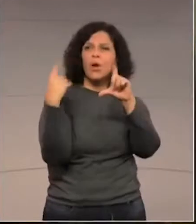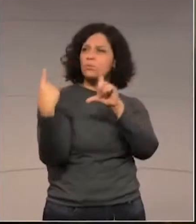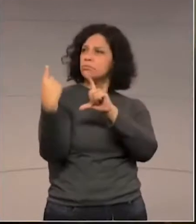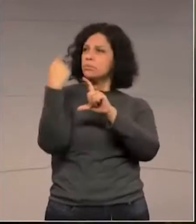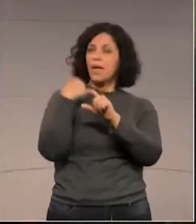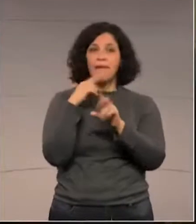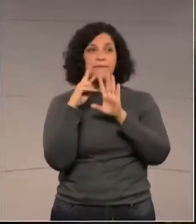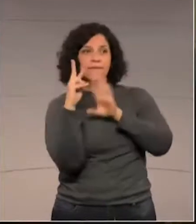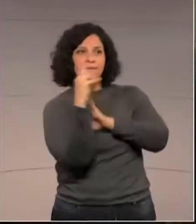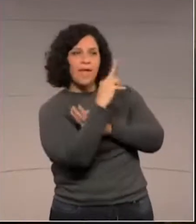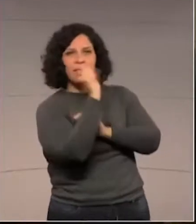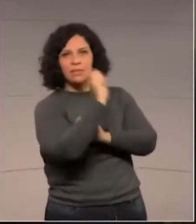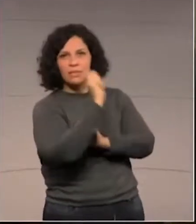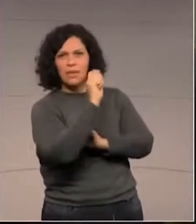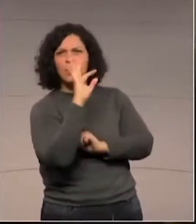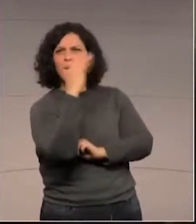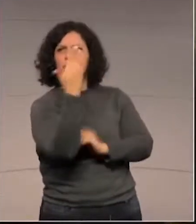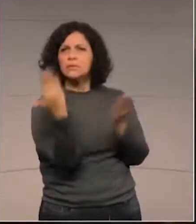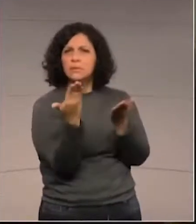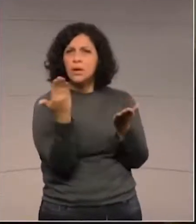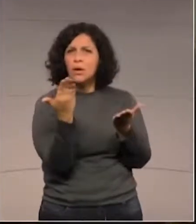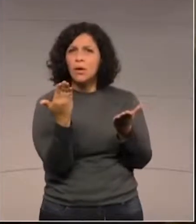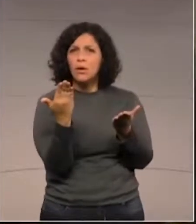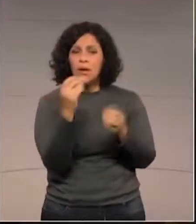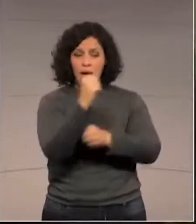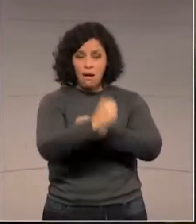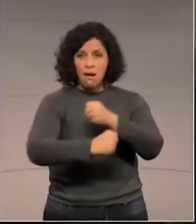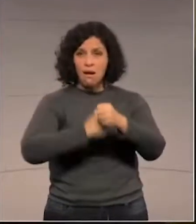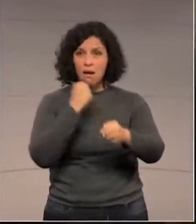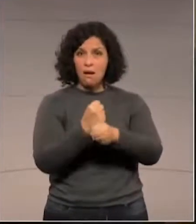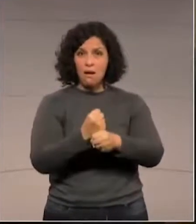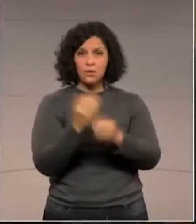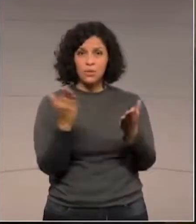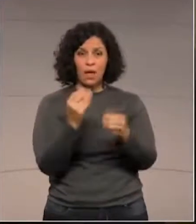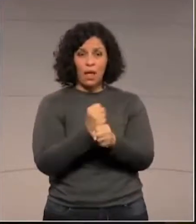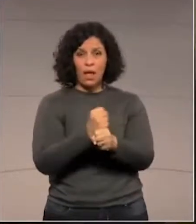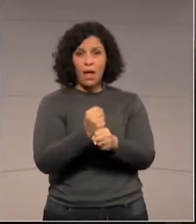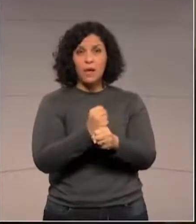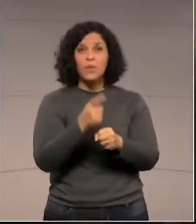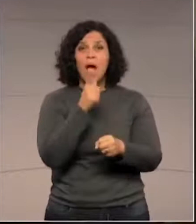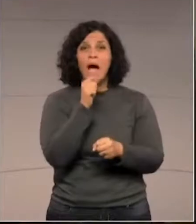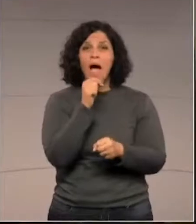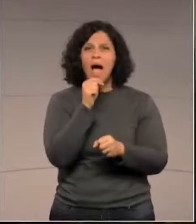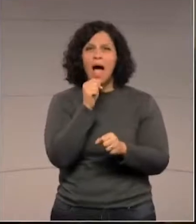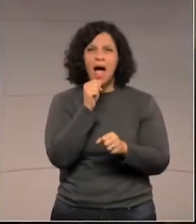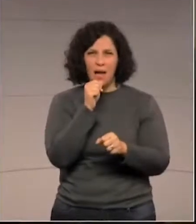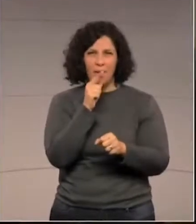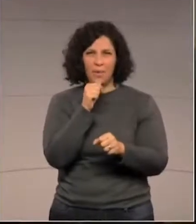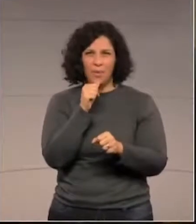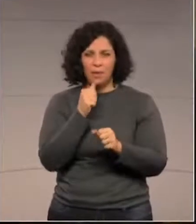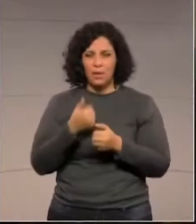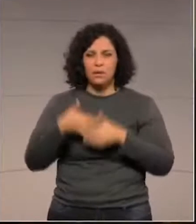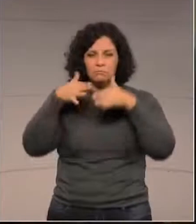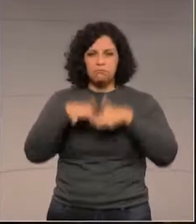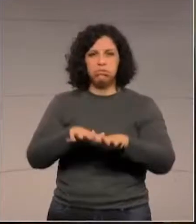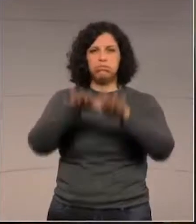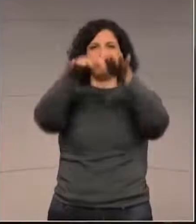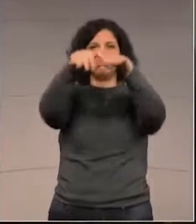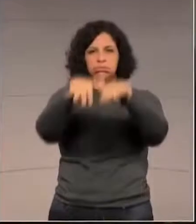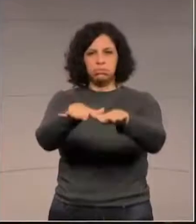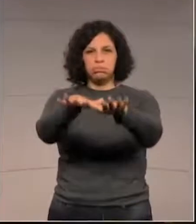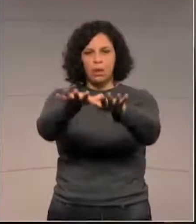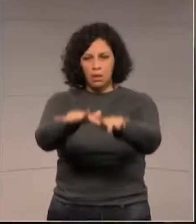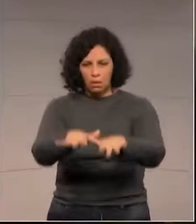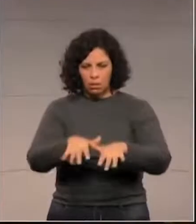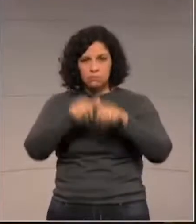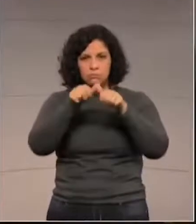o que aconteceu agora, passados anos. E o mar está comendo esse lixo, está levando esses